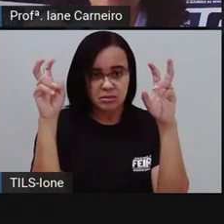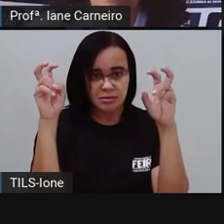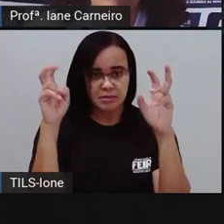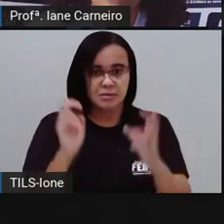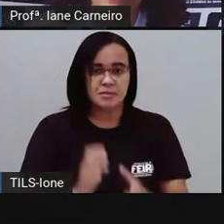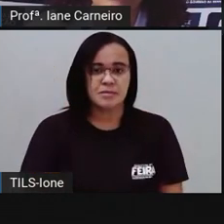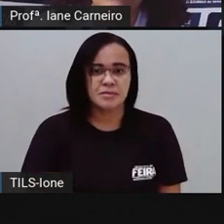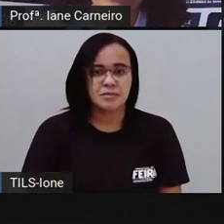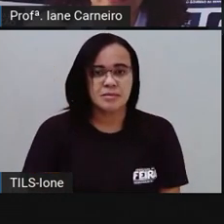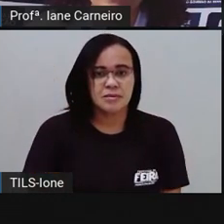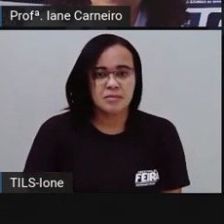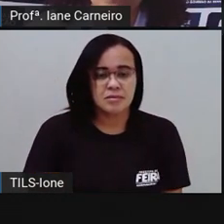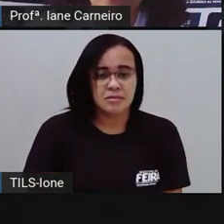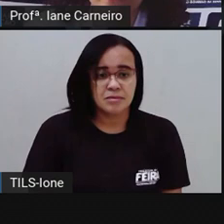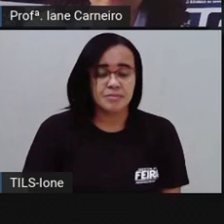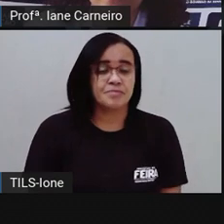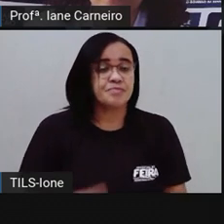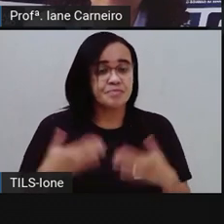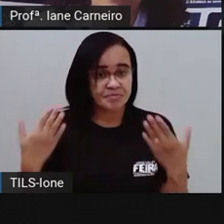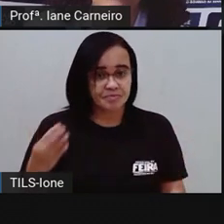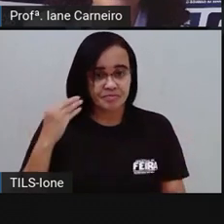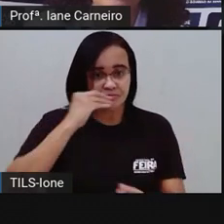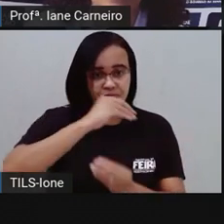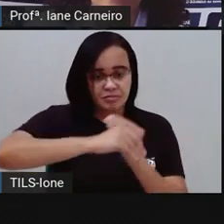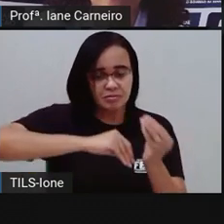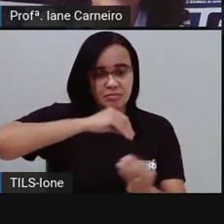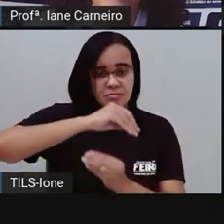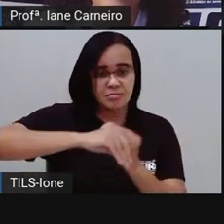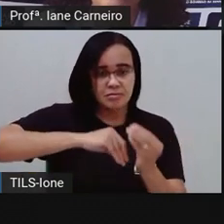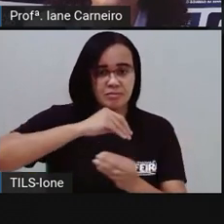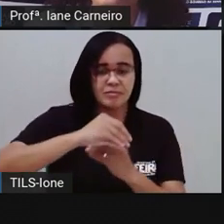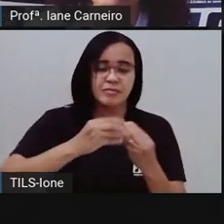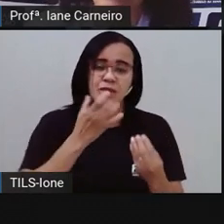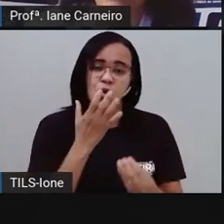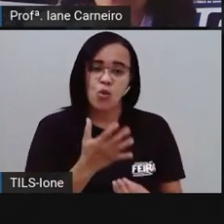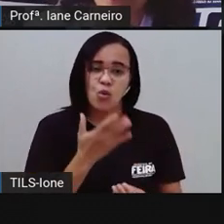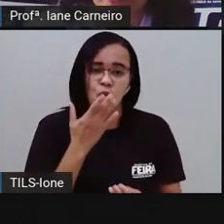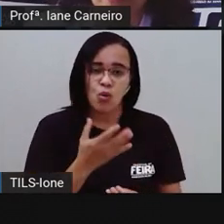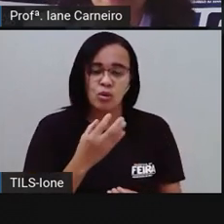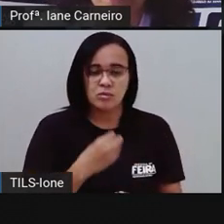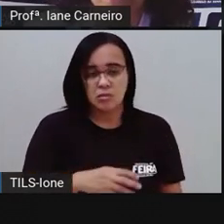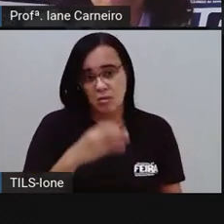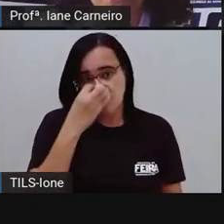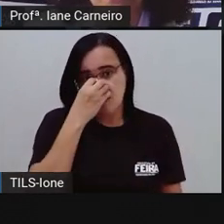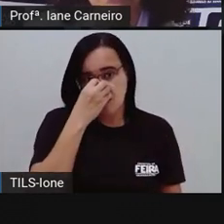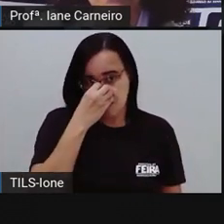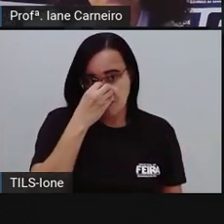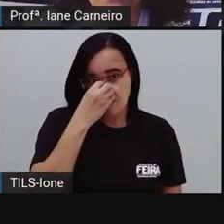Para misturar as cores, os palhaços são doutores.